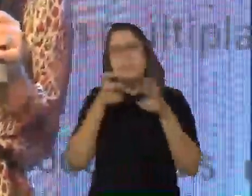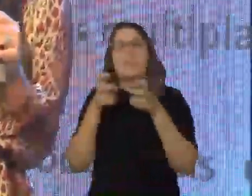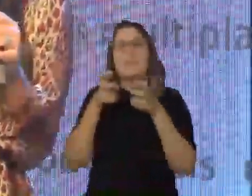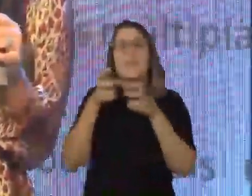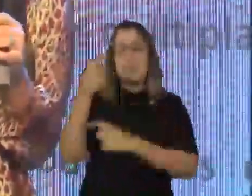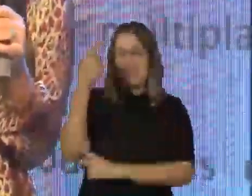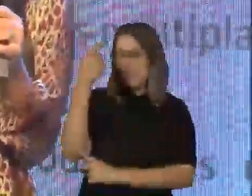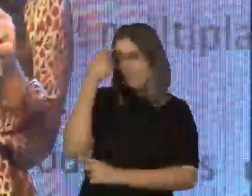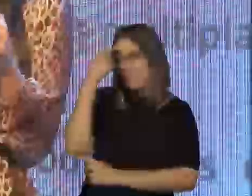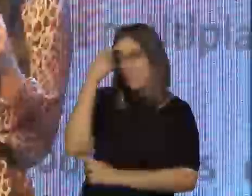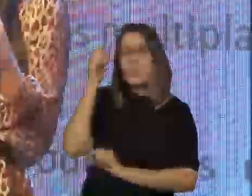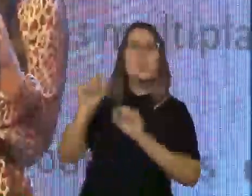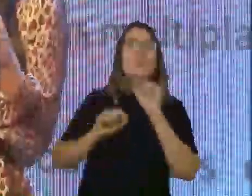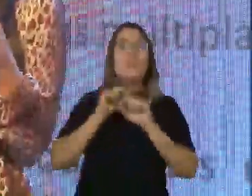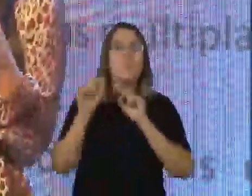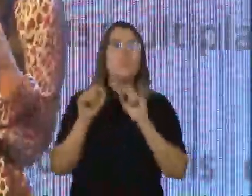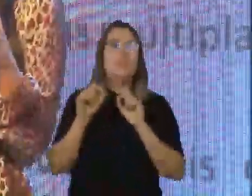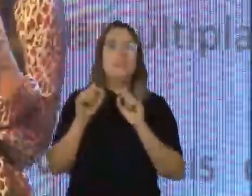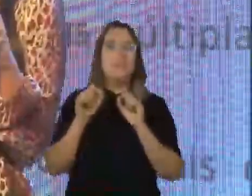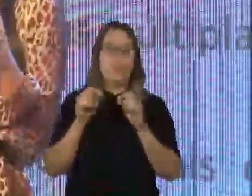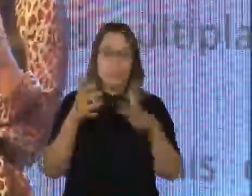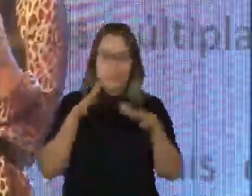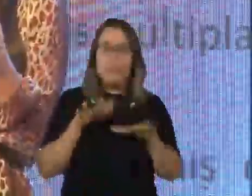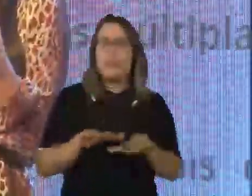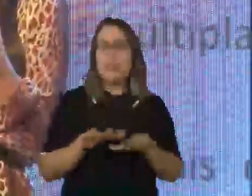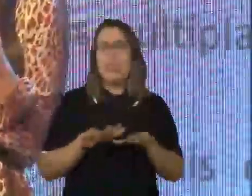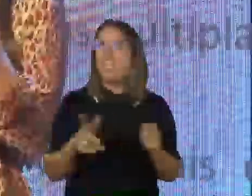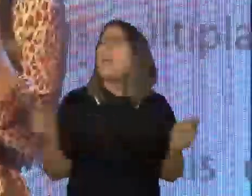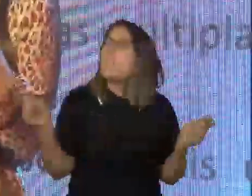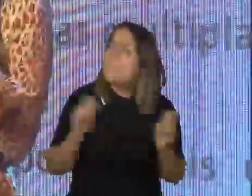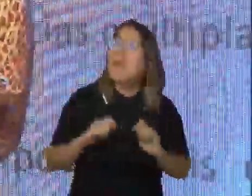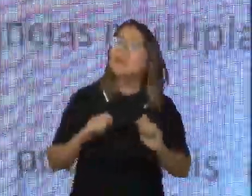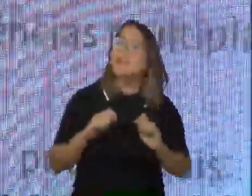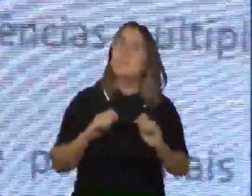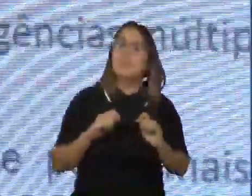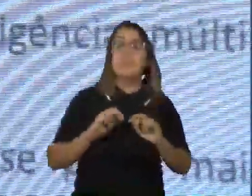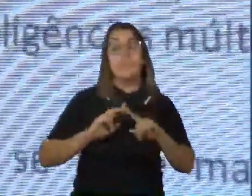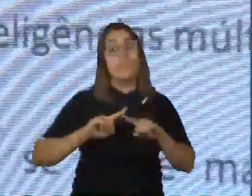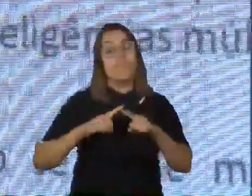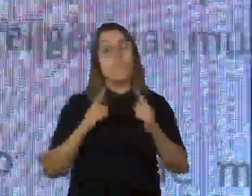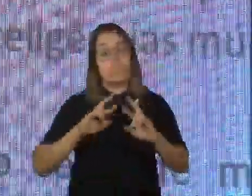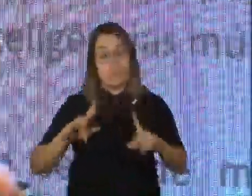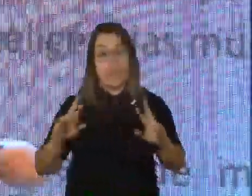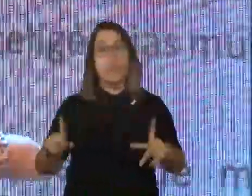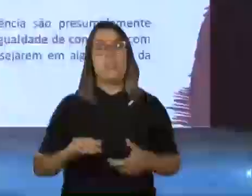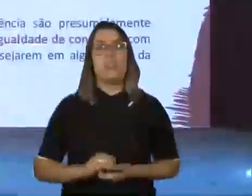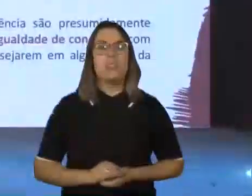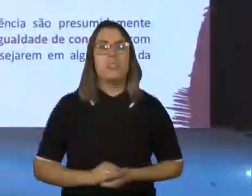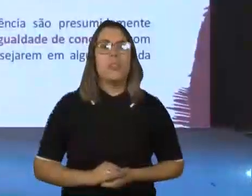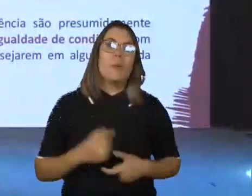as pessoas com deficiência, elas são, sim, consideradas absolutamente capazes, desde que se prove o contrário, e que é bem difícil,